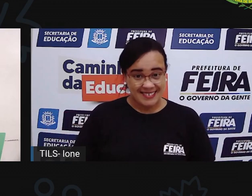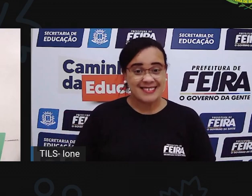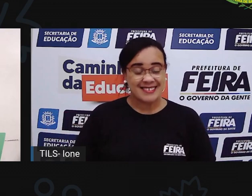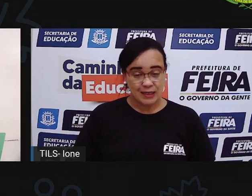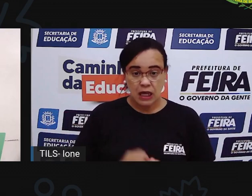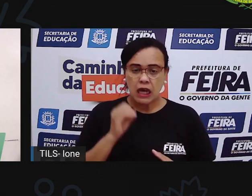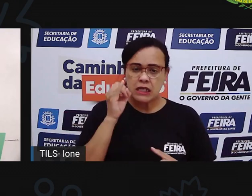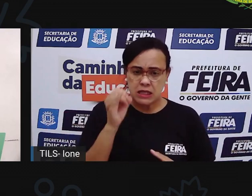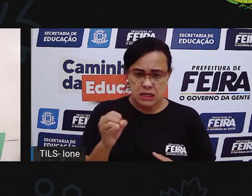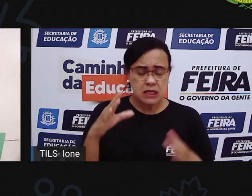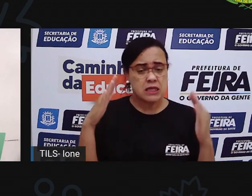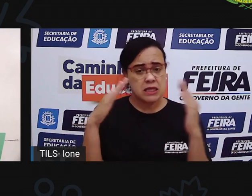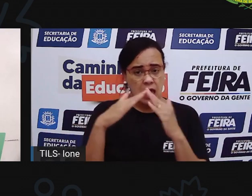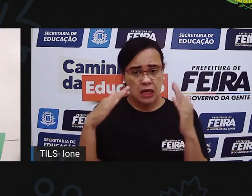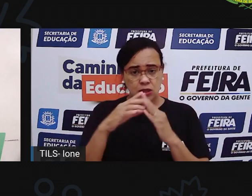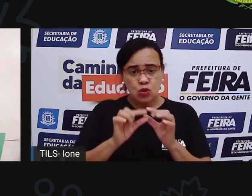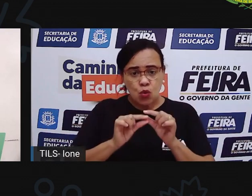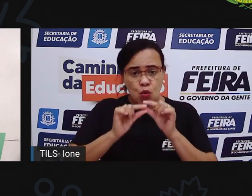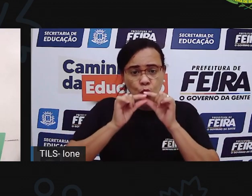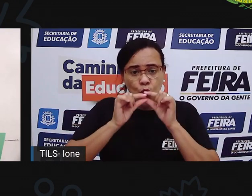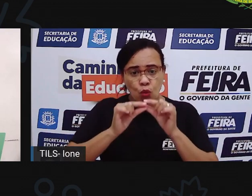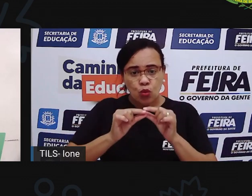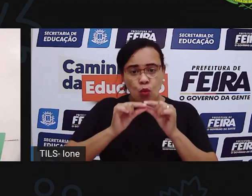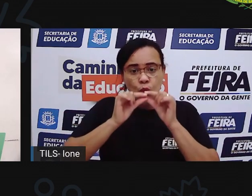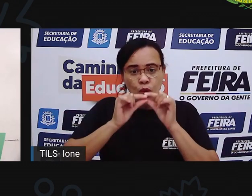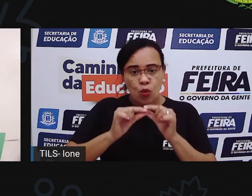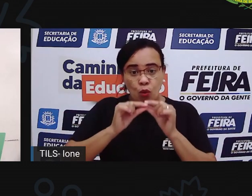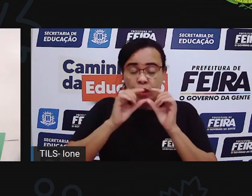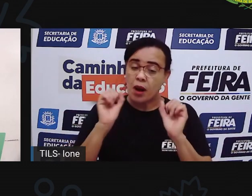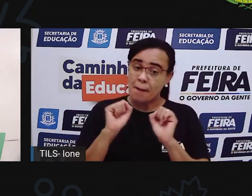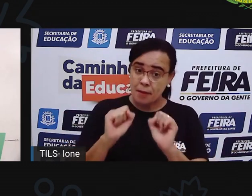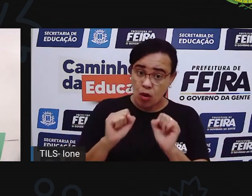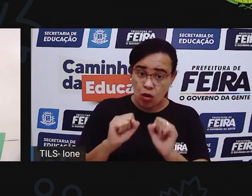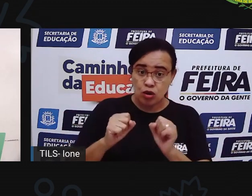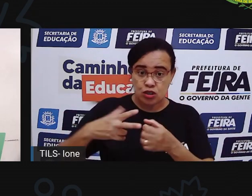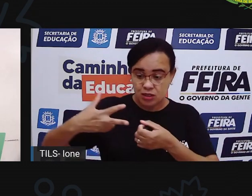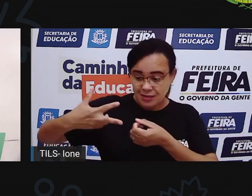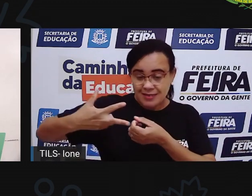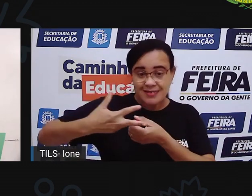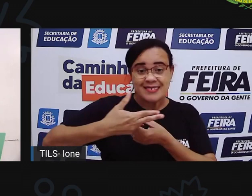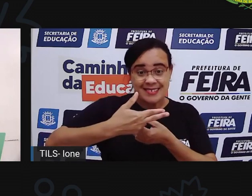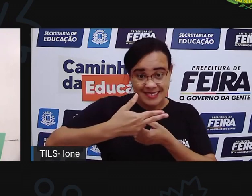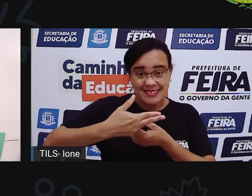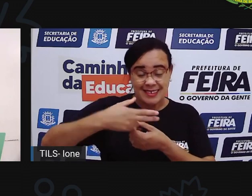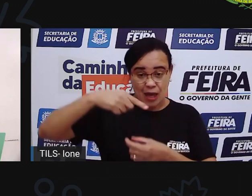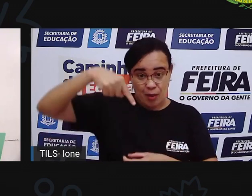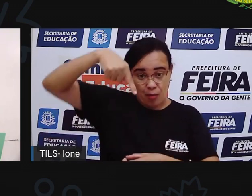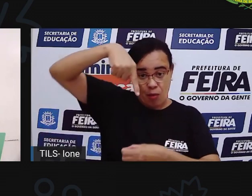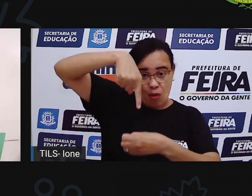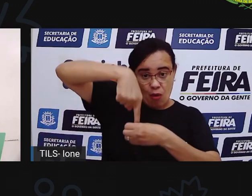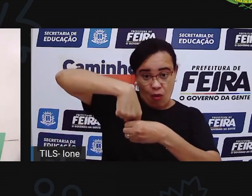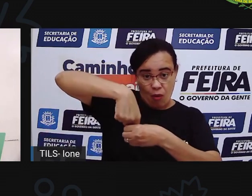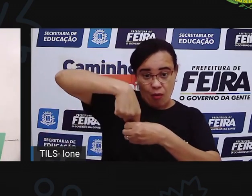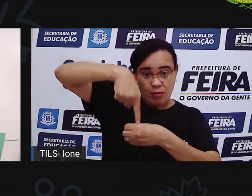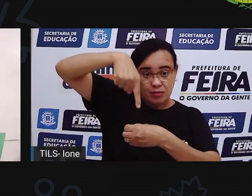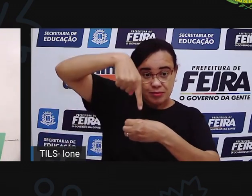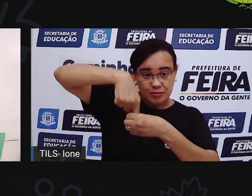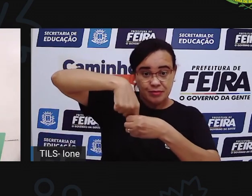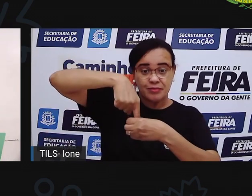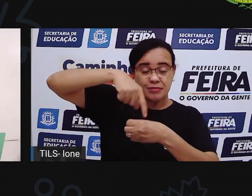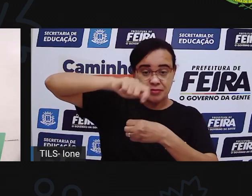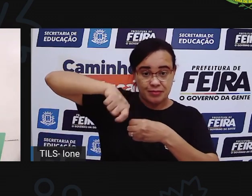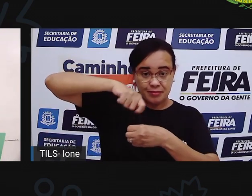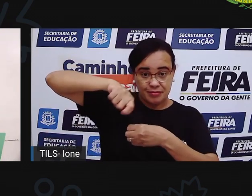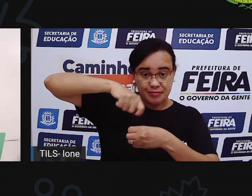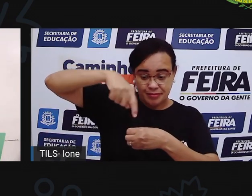casa tiver canudo, você pode cortar, né, canudos do mesmo comprimento, fazer uma amarração